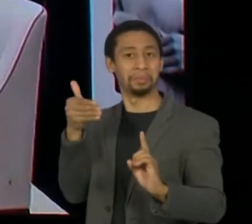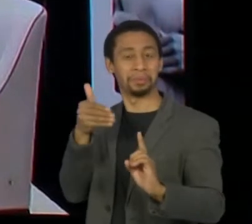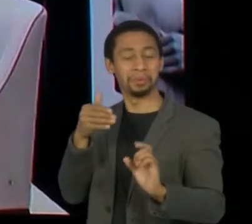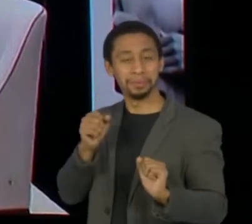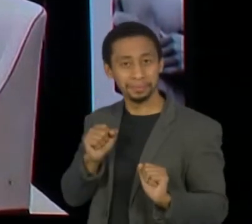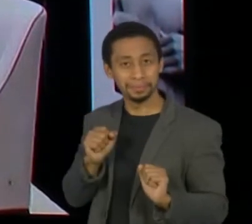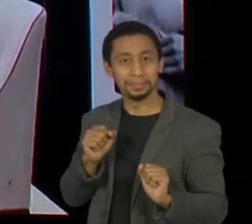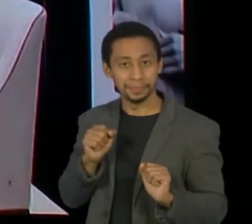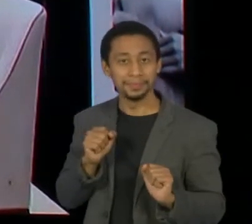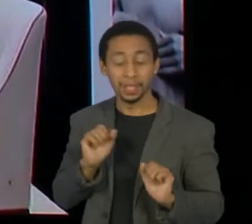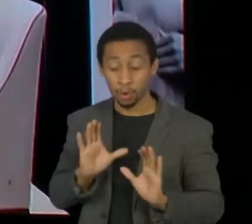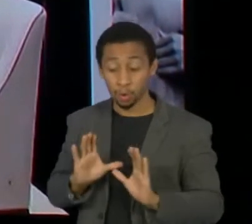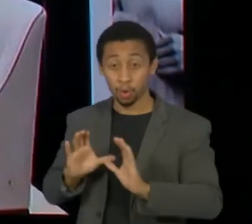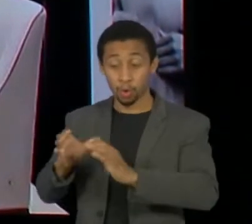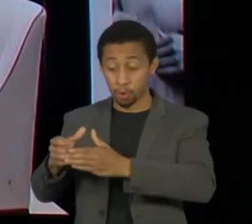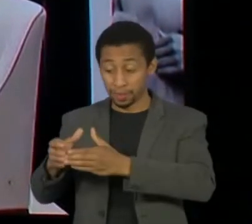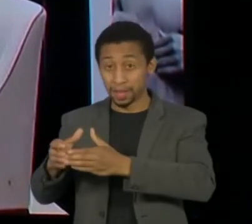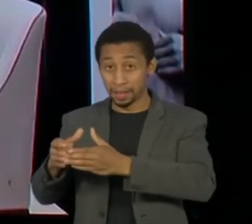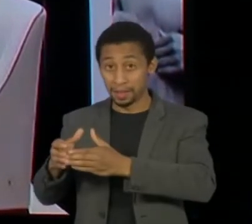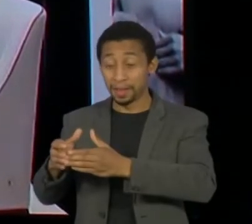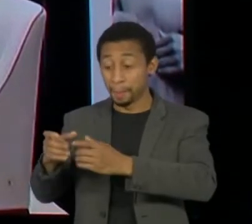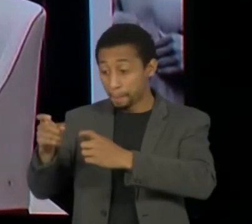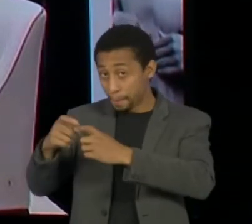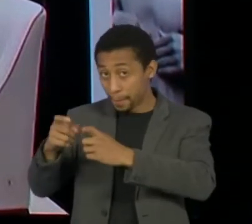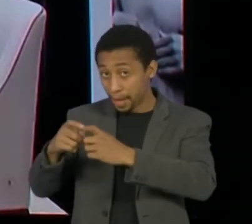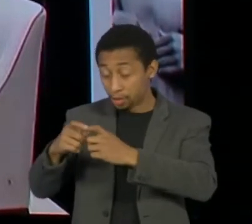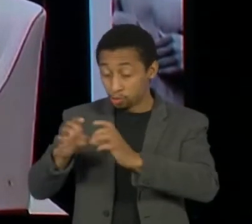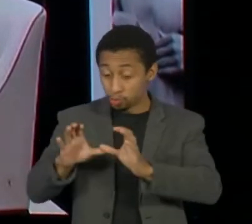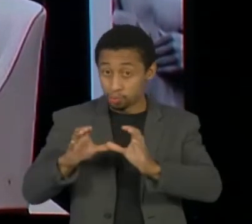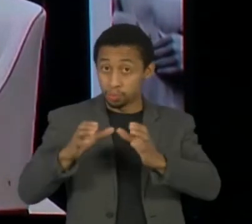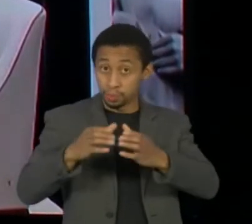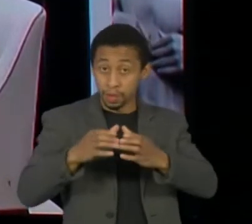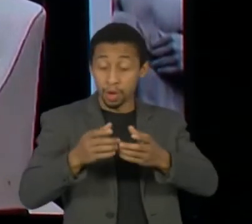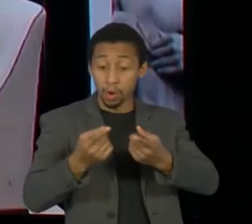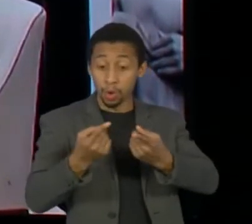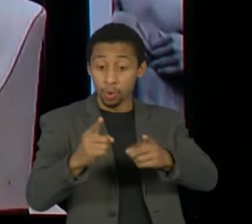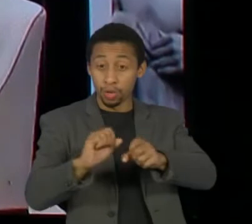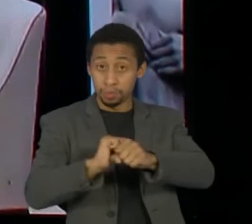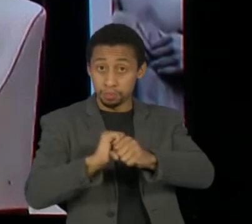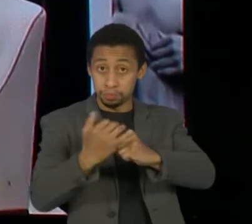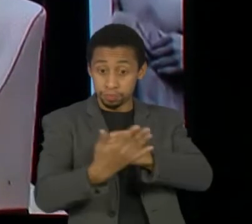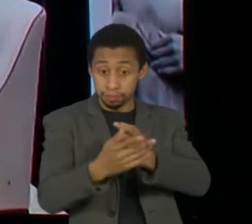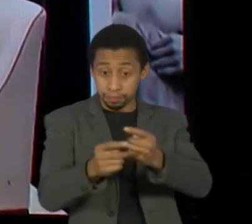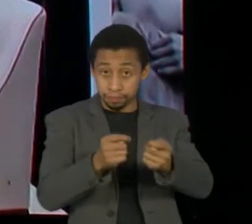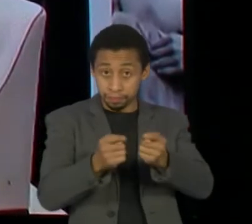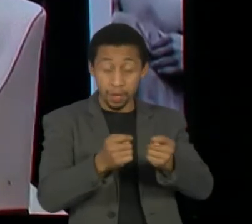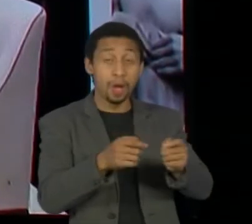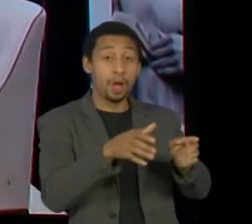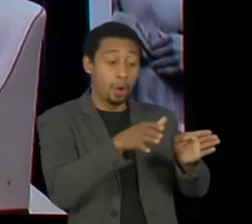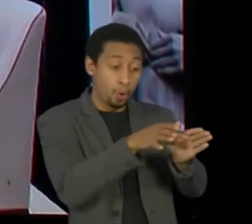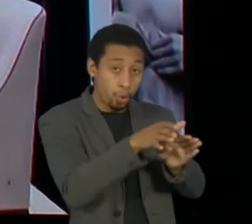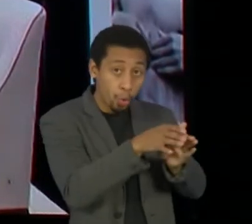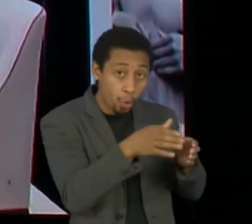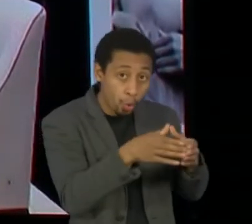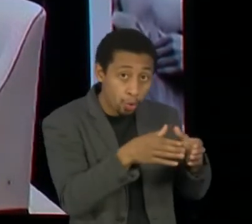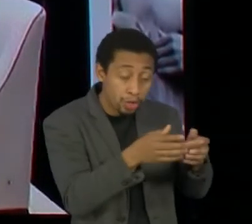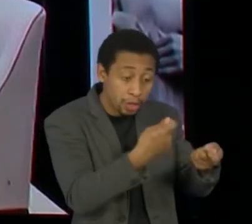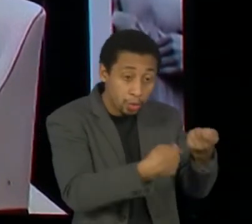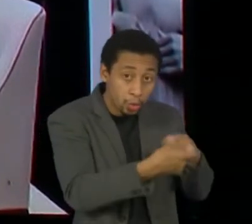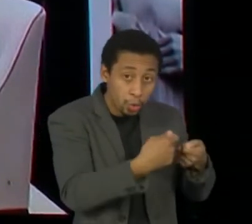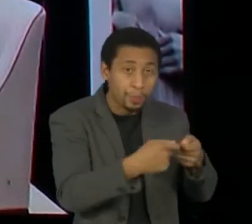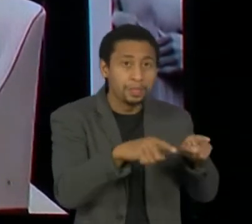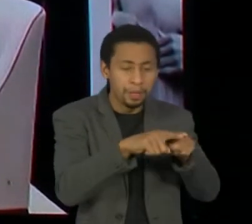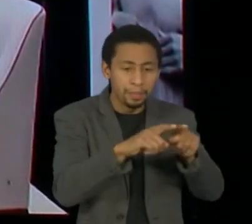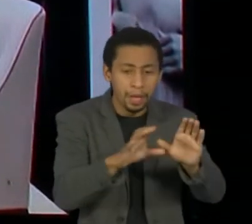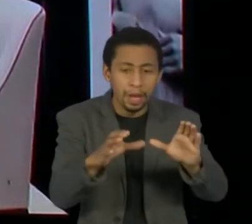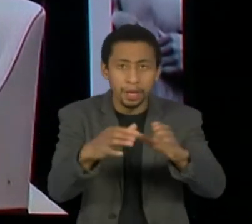isso ao Comitê Médico, ao nosso Centro de Contingência do Covid-19, ao Conselho Econômico, à nossa equipe de secretários, em